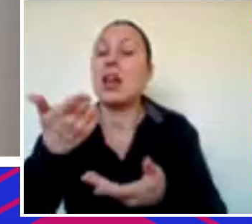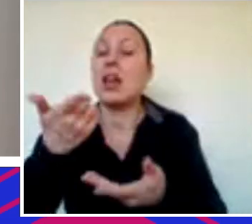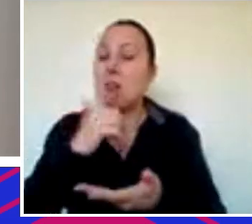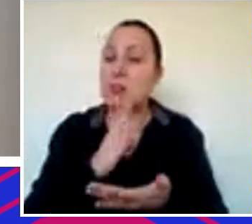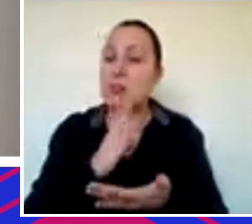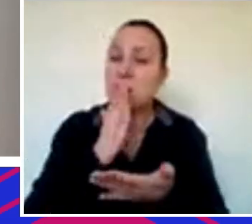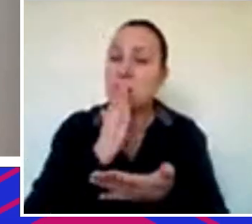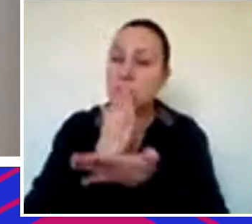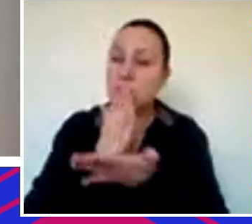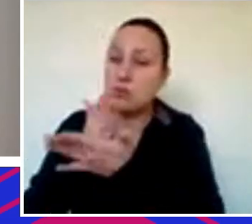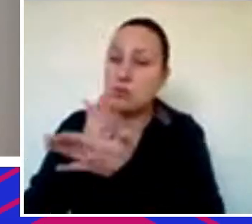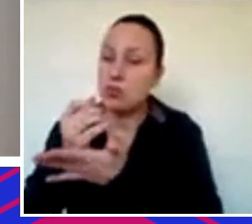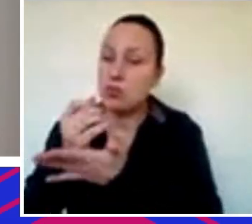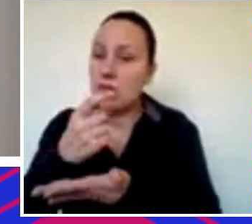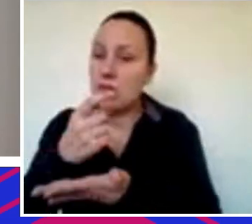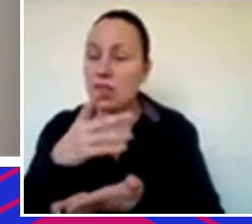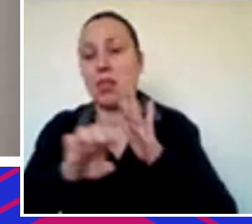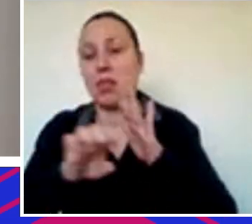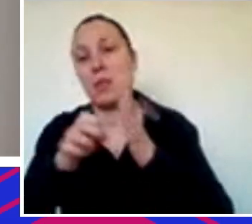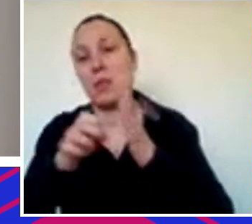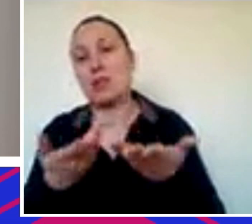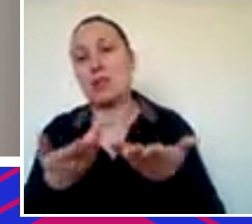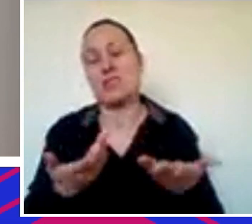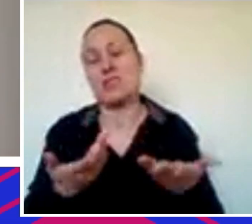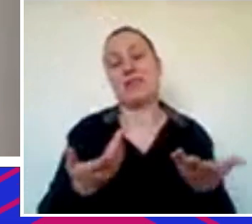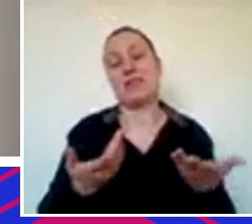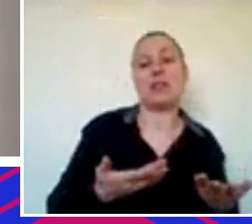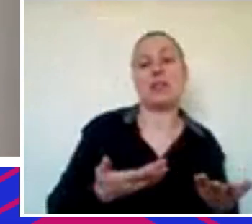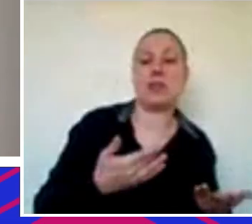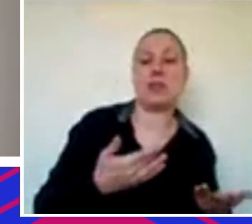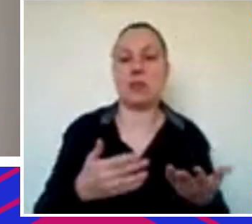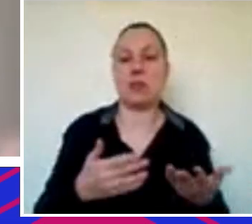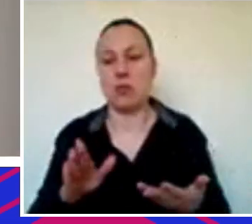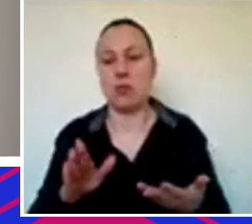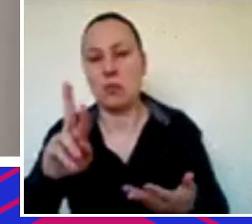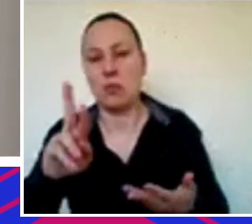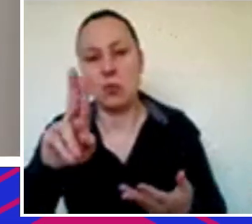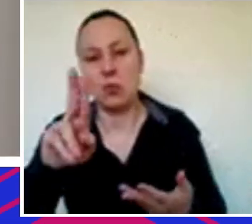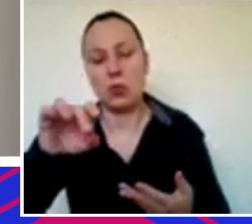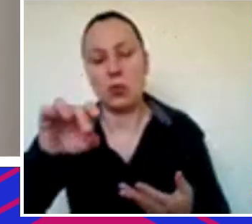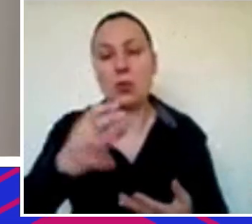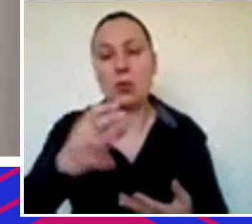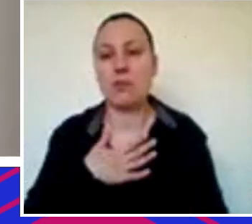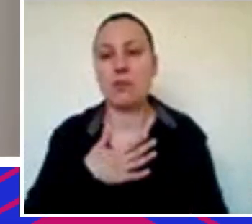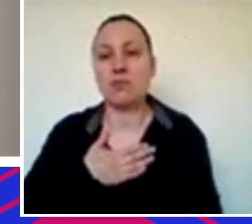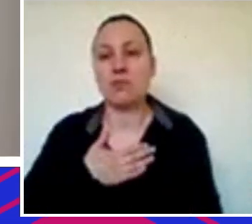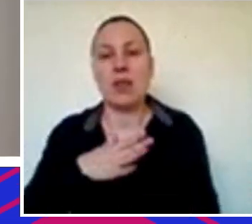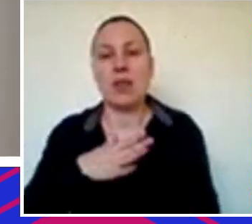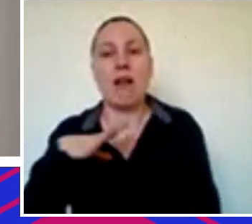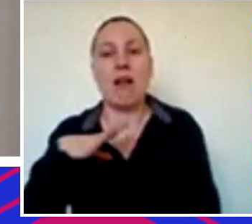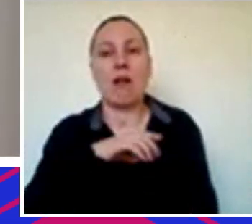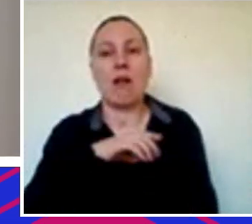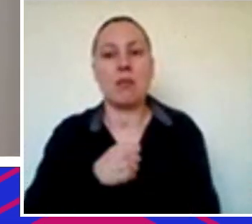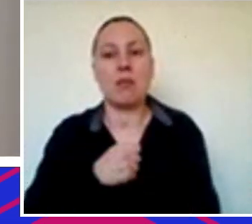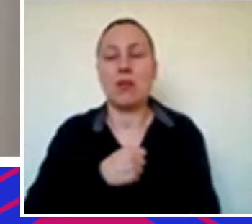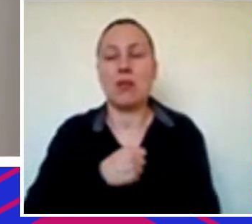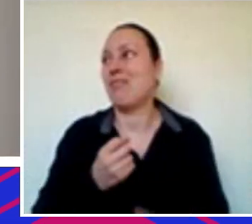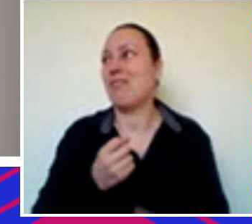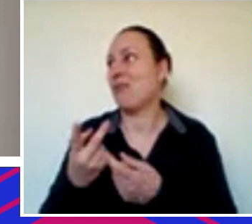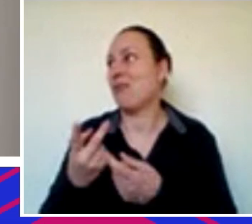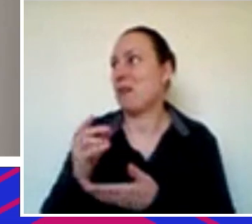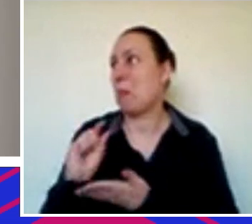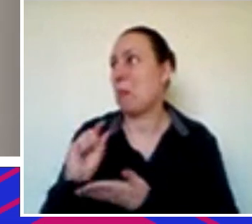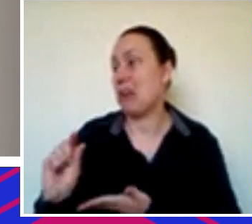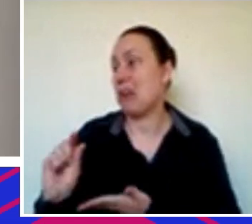acho que obviamente ali o Bruno melhor do que ninguém para falar o empreendedor ele cria amor no negócio, né vender ali uma participação é sempre uma